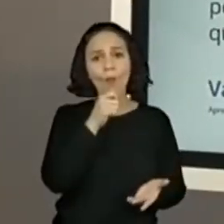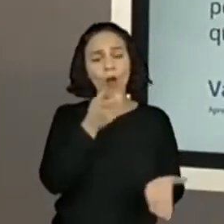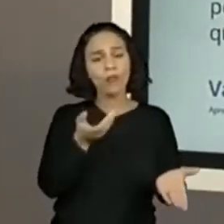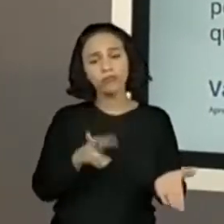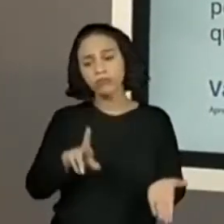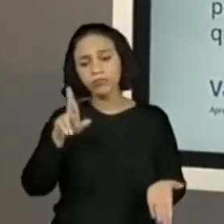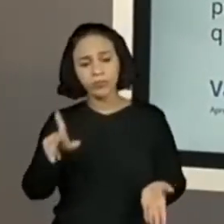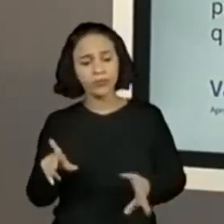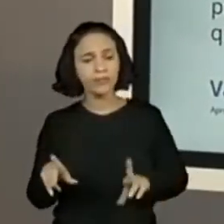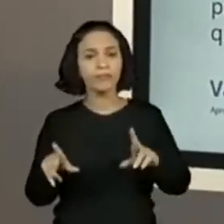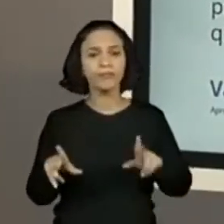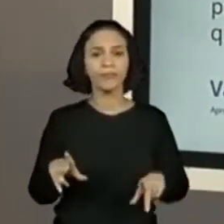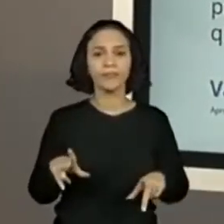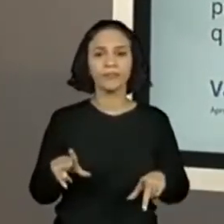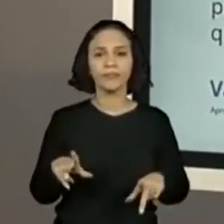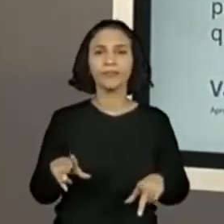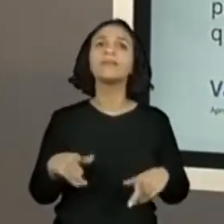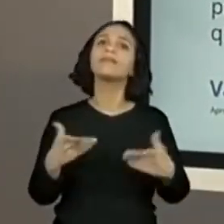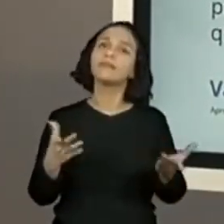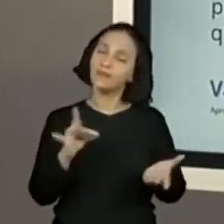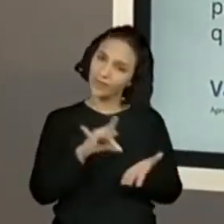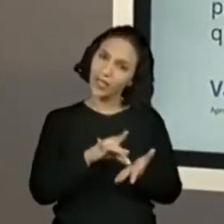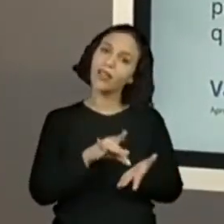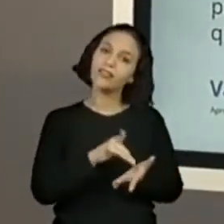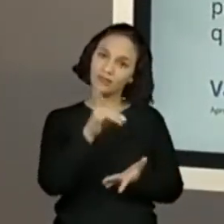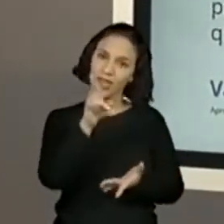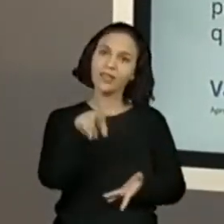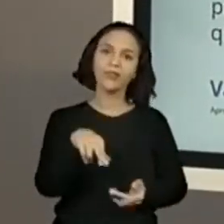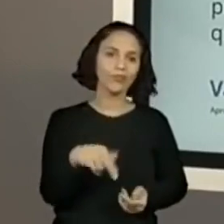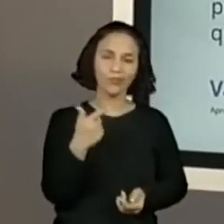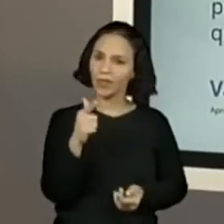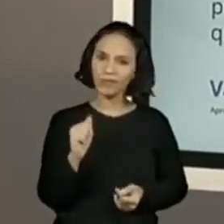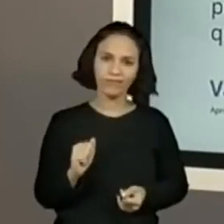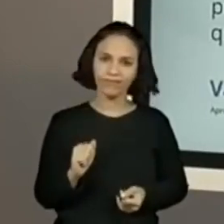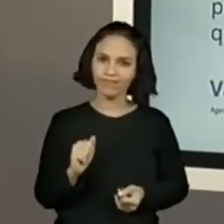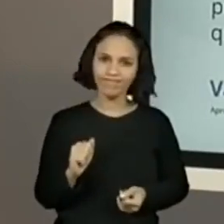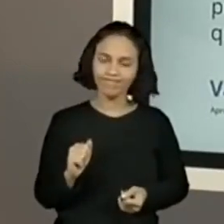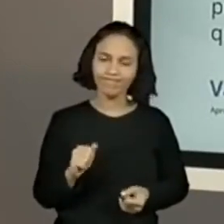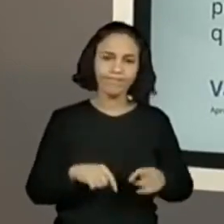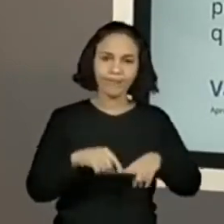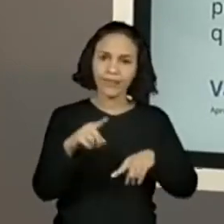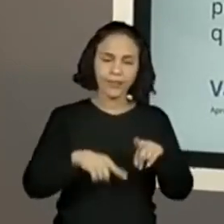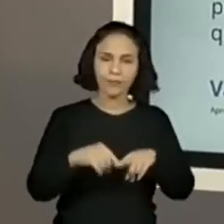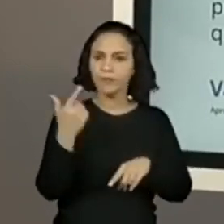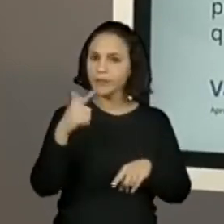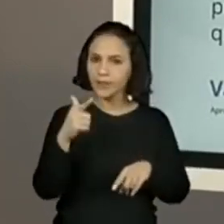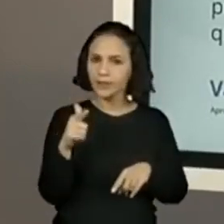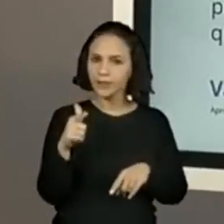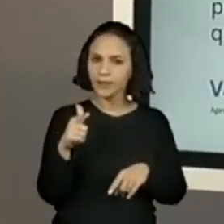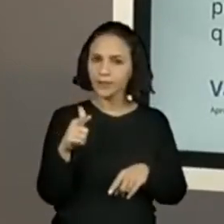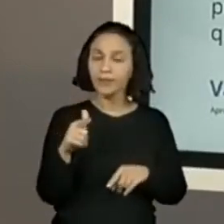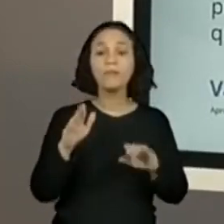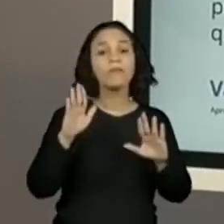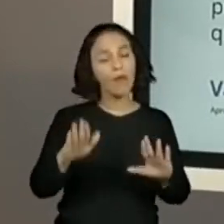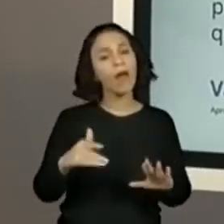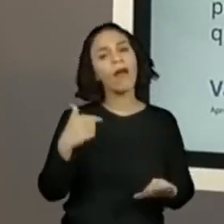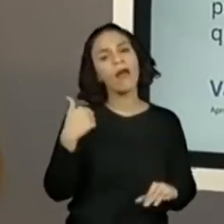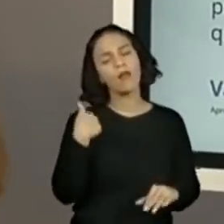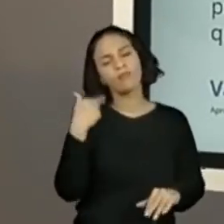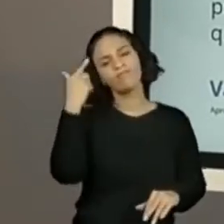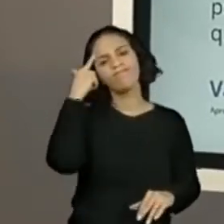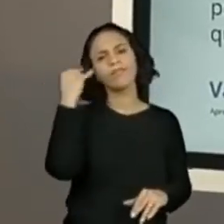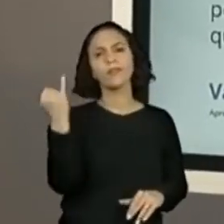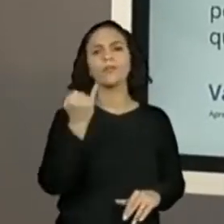diferença entre área e perímetro. Verdade, vocês têm razão. Não aparece no material de vocês essa diferença. Mas eu achei que era